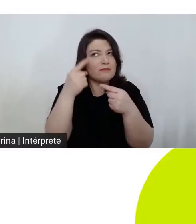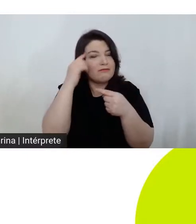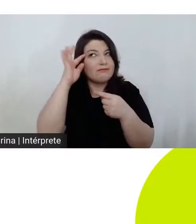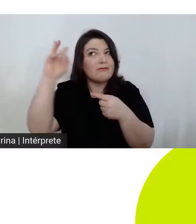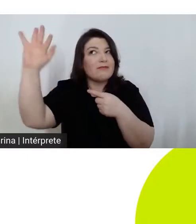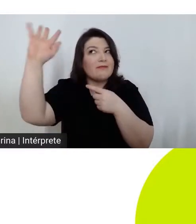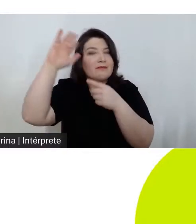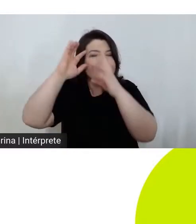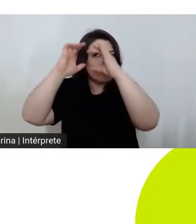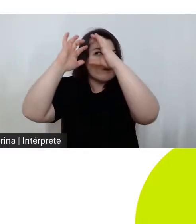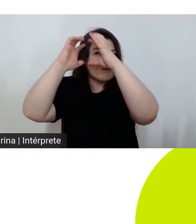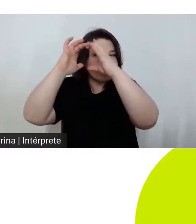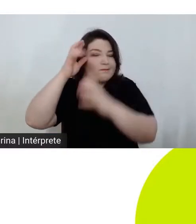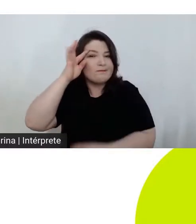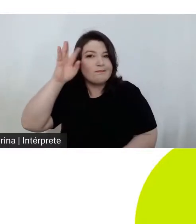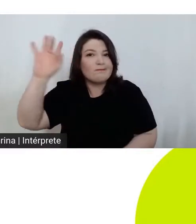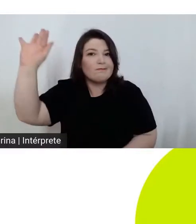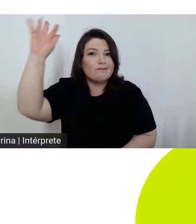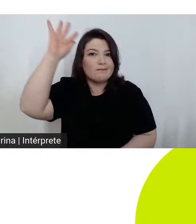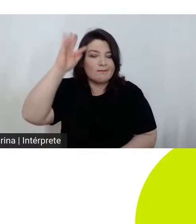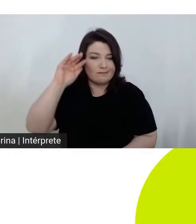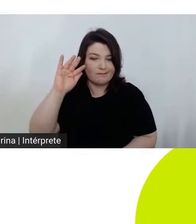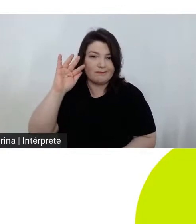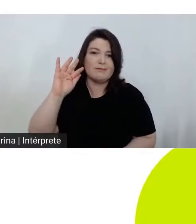de certa forma tem